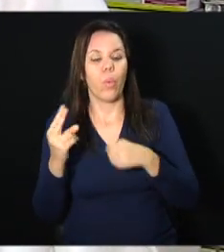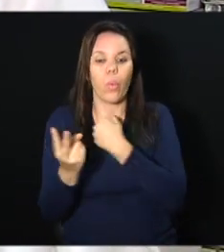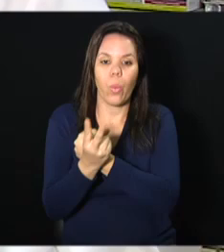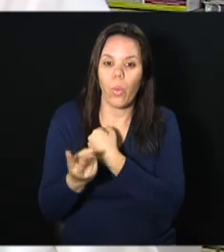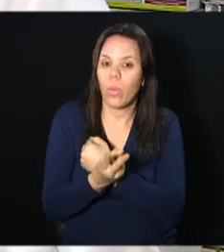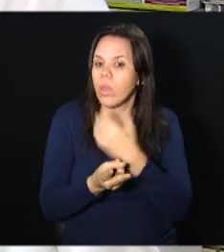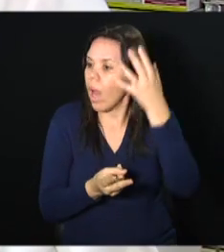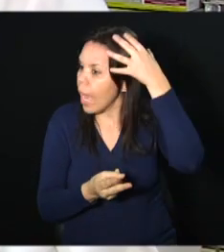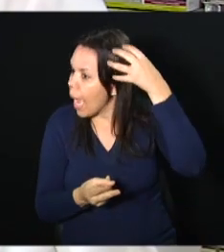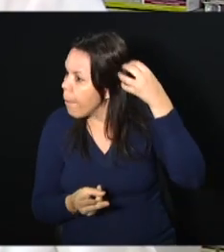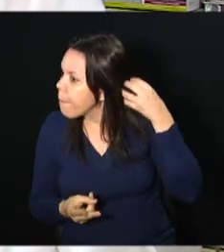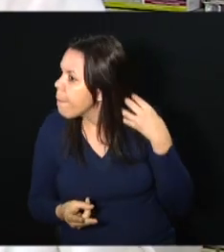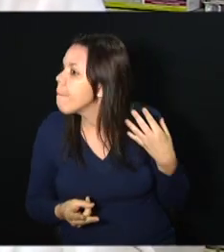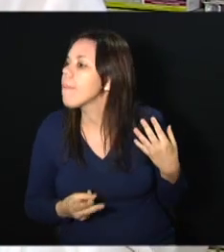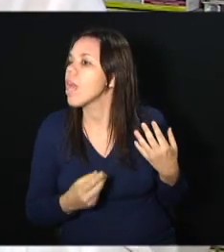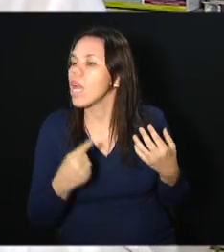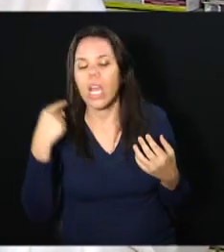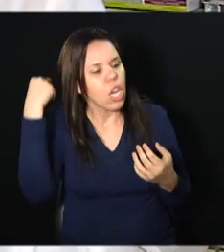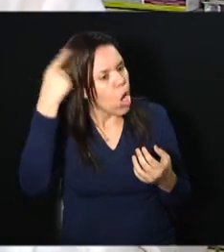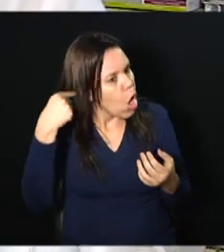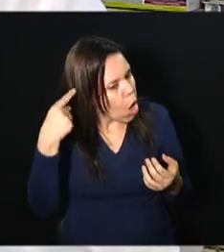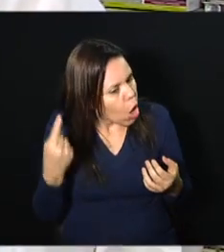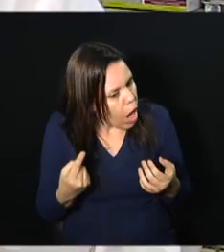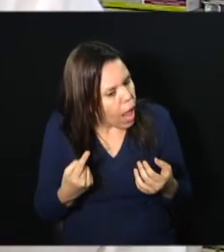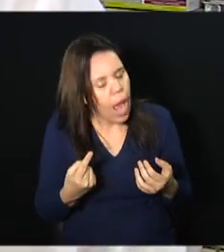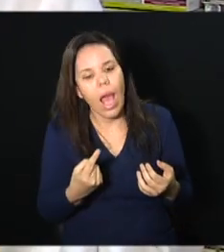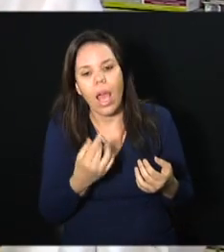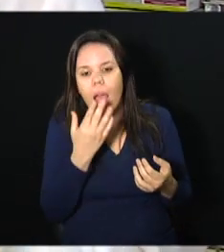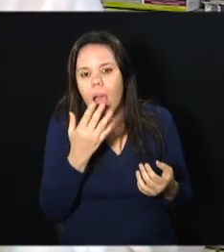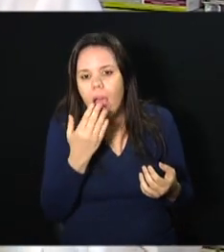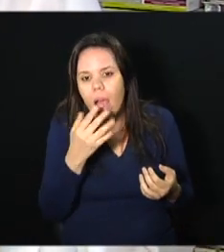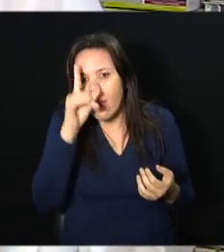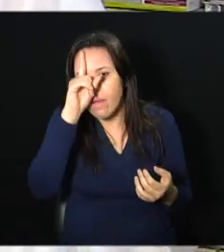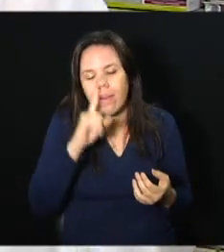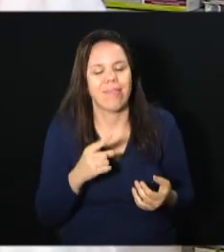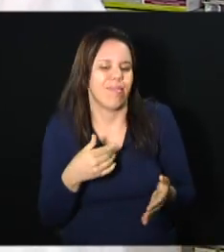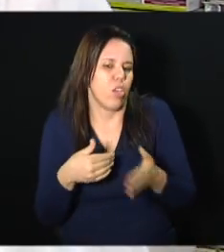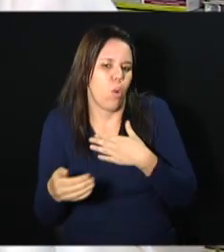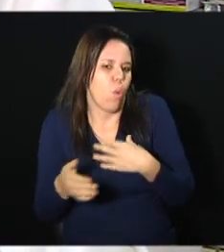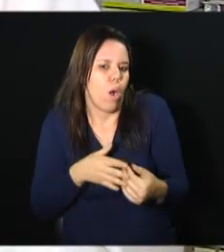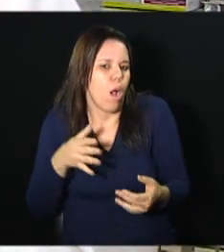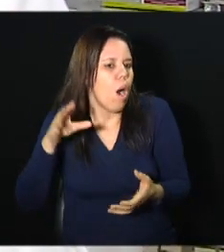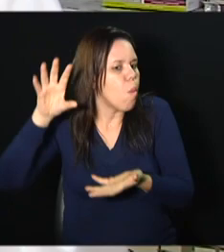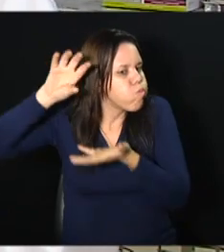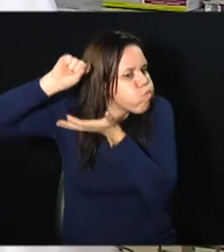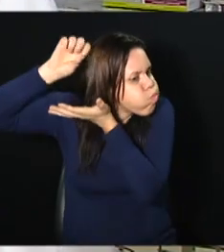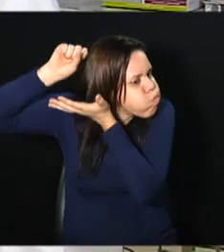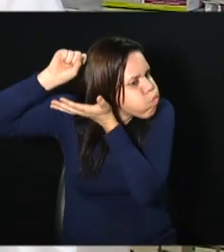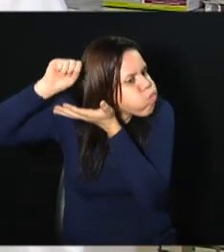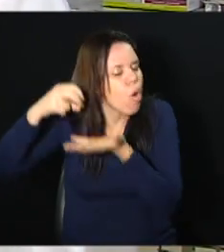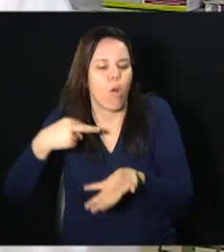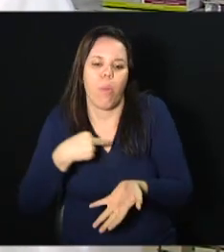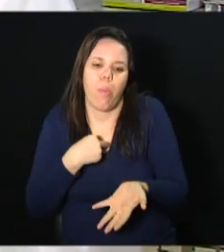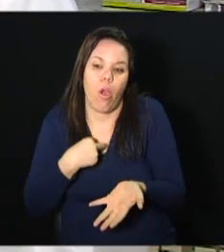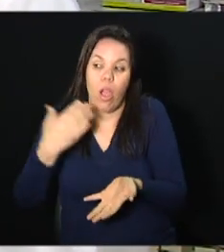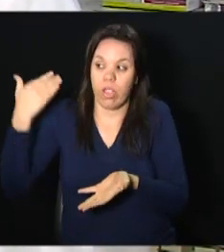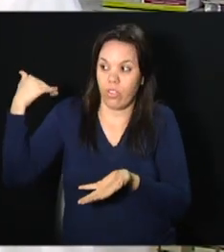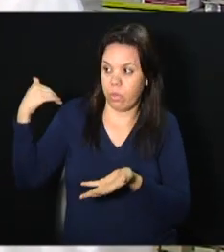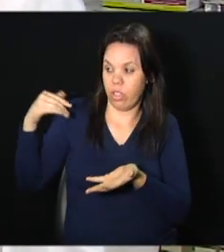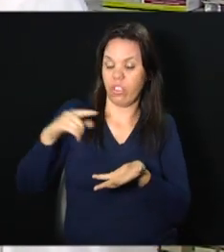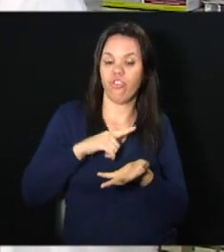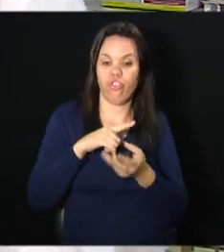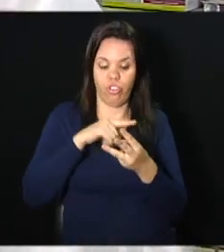tem o cabelo crespo, faz luzes, não pode usar qualquer shampoo. Então, antigamente existia shampoo para cabelo